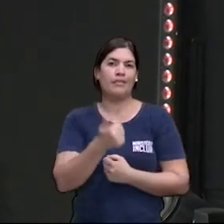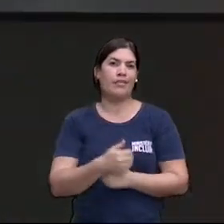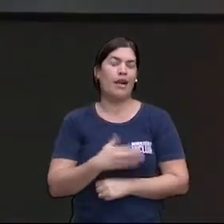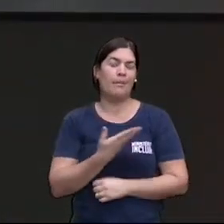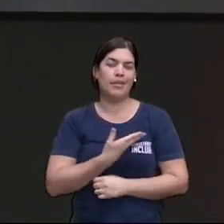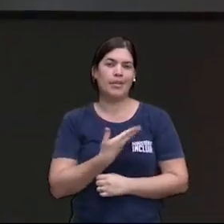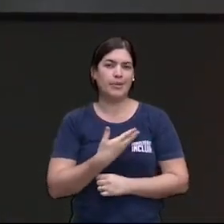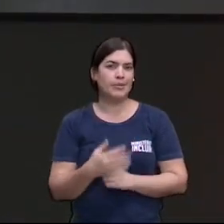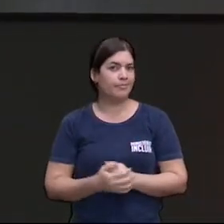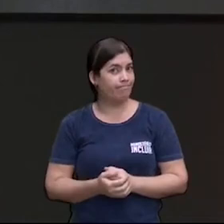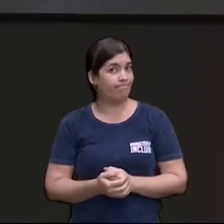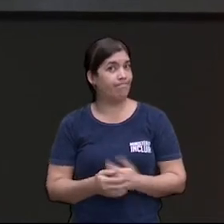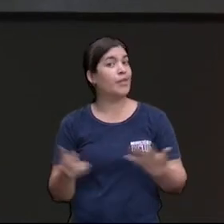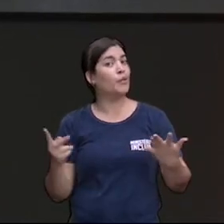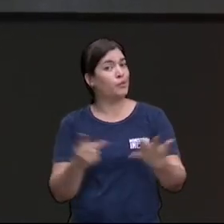acontece ou não acontece